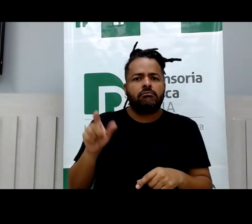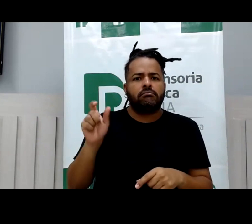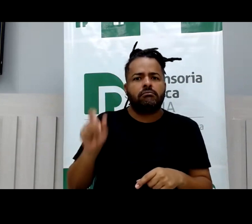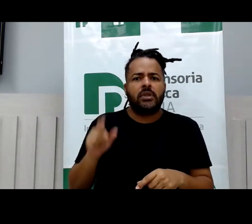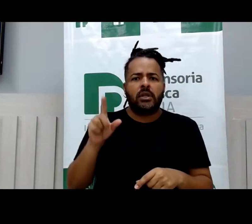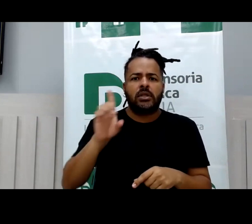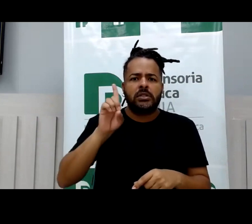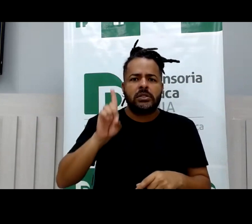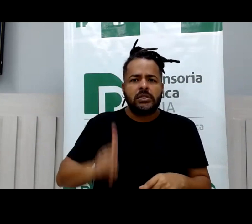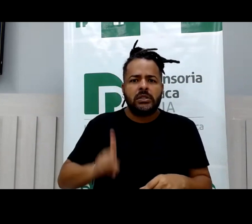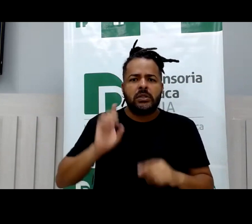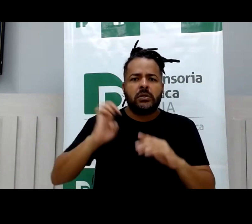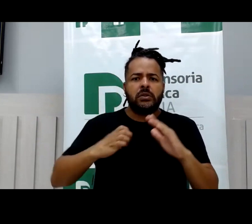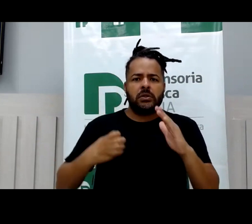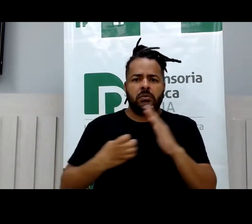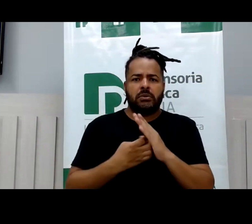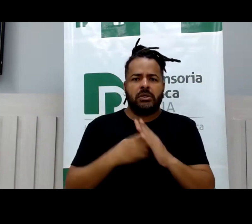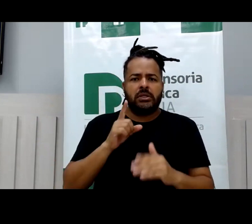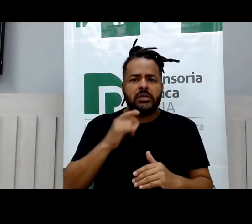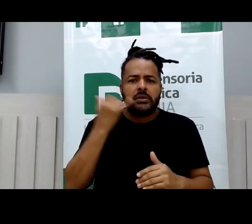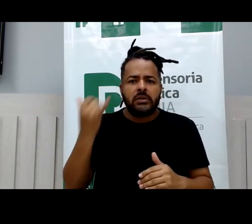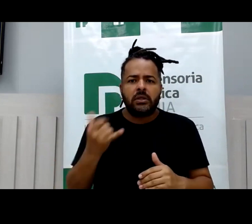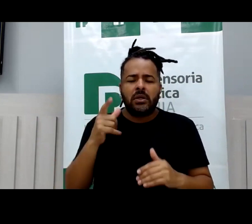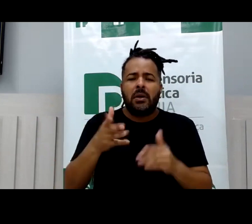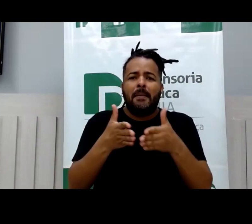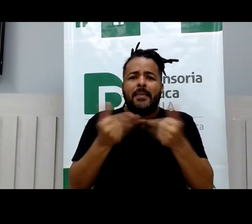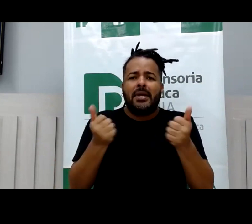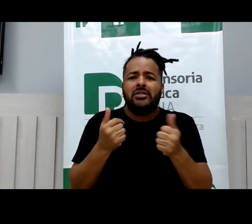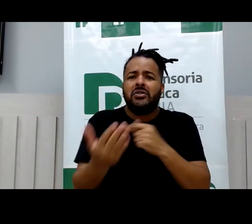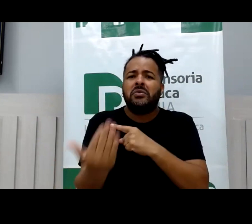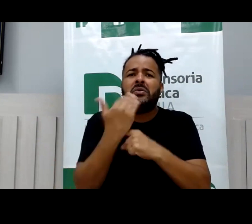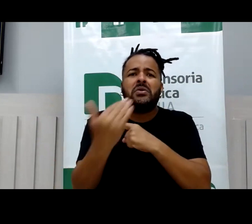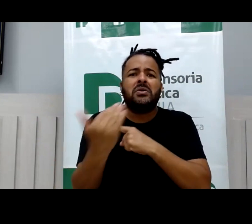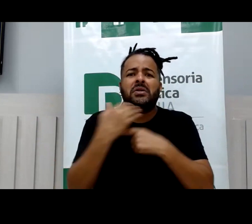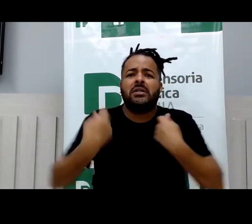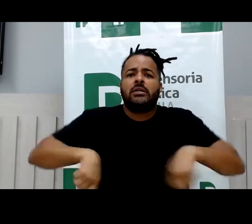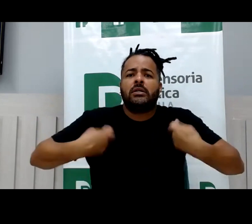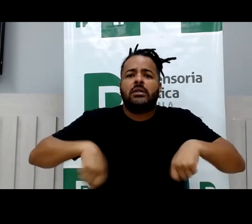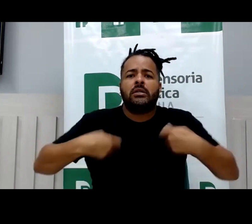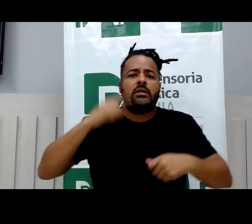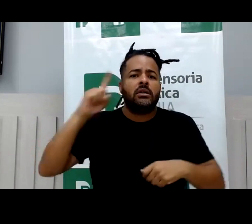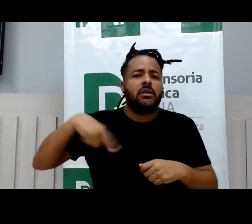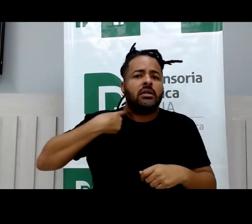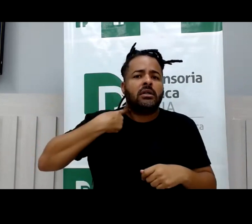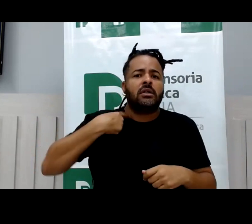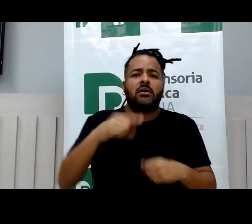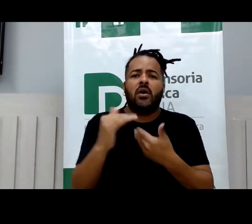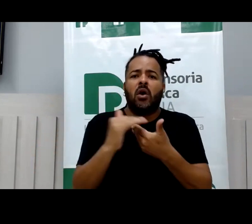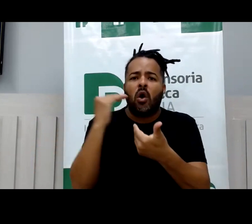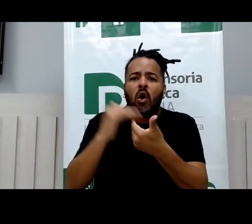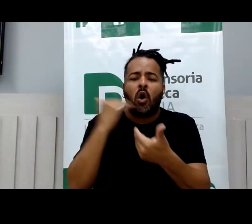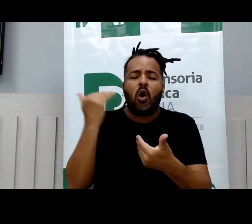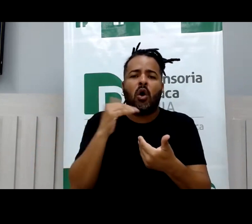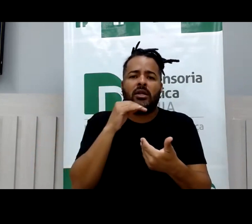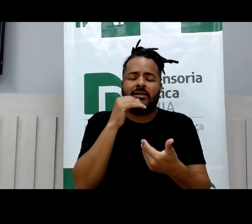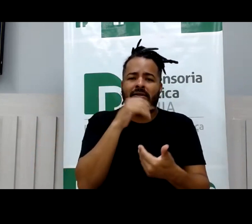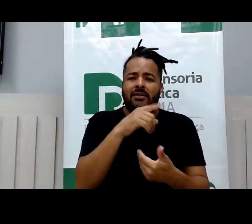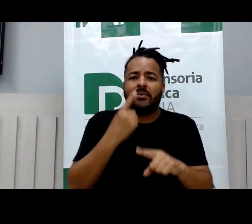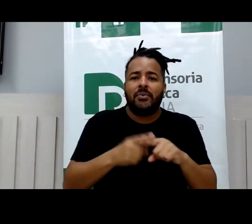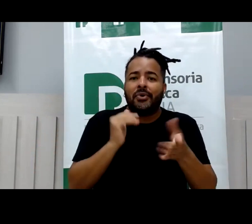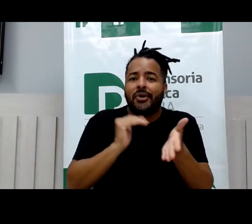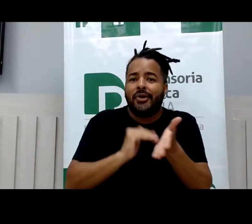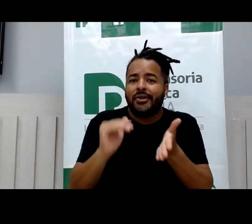do diretor da empresa onde ela trabalha, pedindo um socorro a ela para providenciar um advogado, para dar uma orientação, porque a